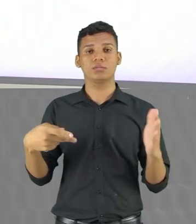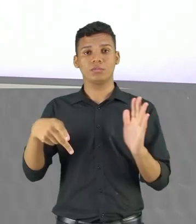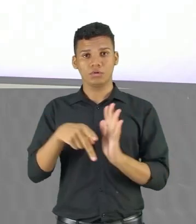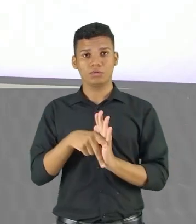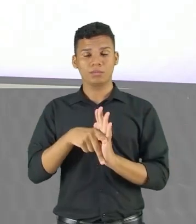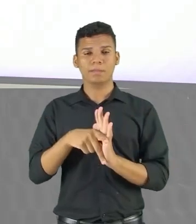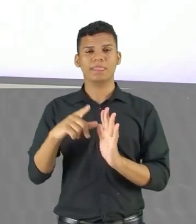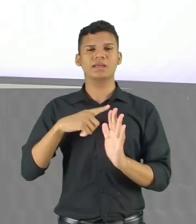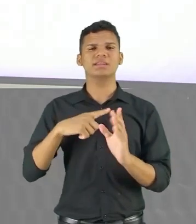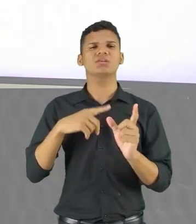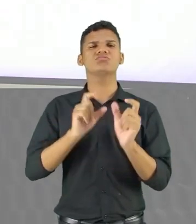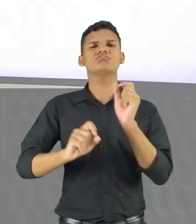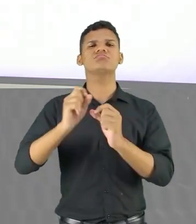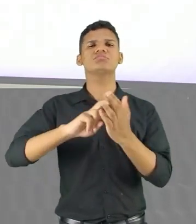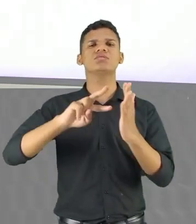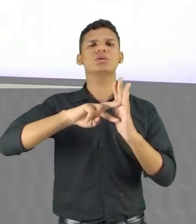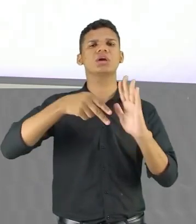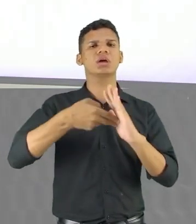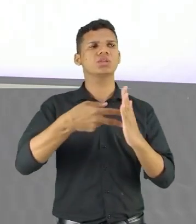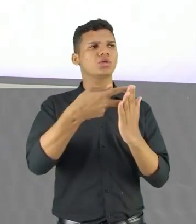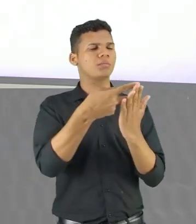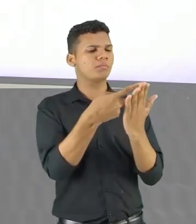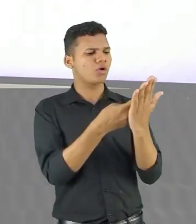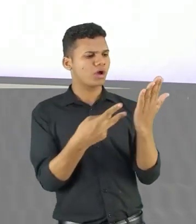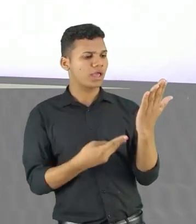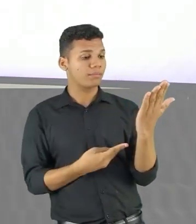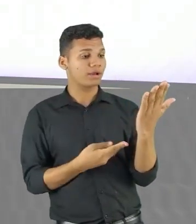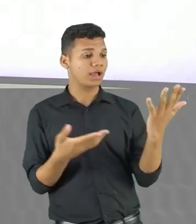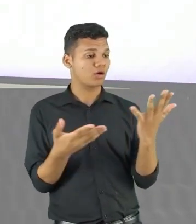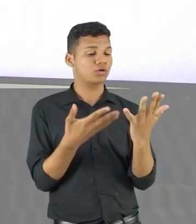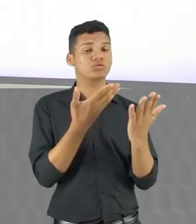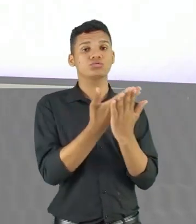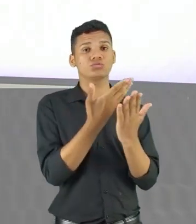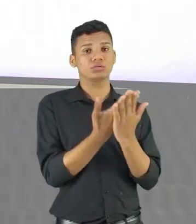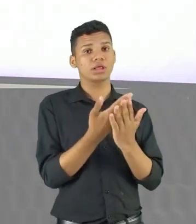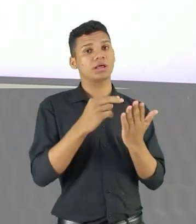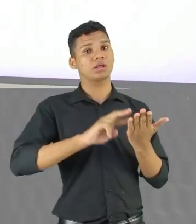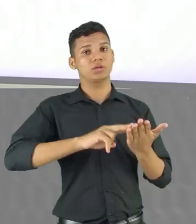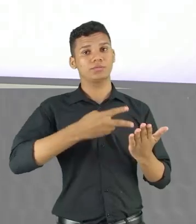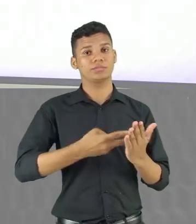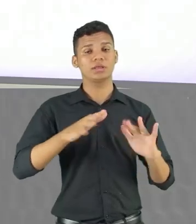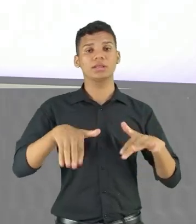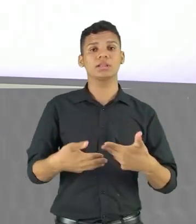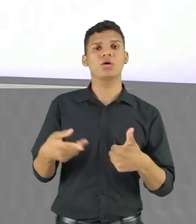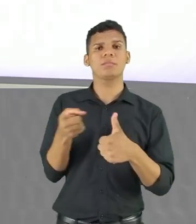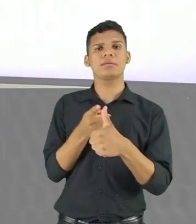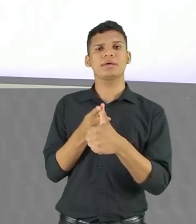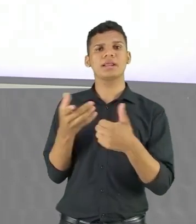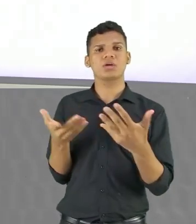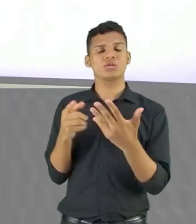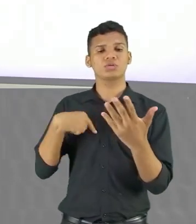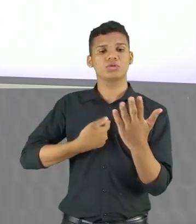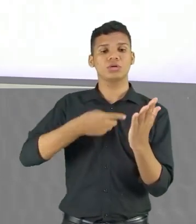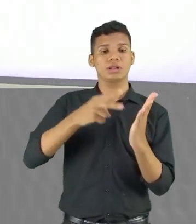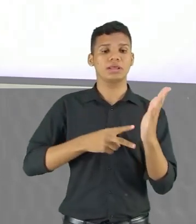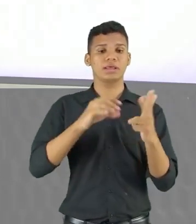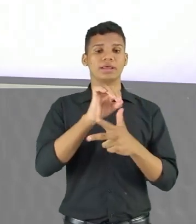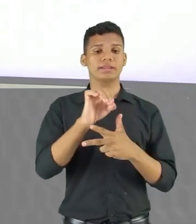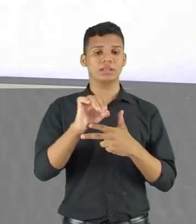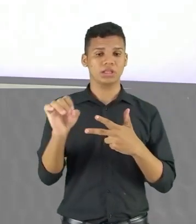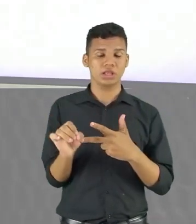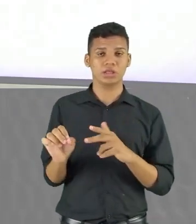poemas para a gente poder trabalhar nesta interpretação. Primeiro trecho que a gente vai ler, Enem 2000.